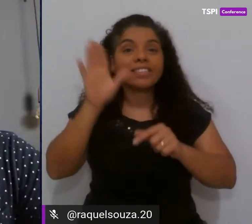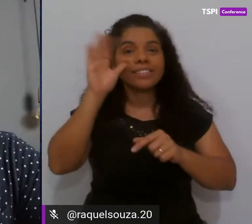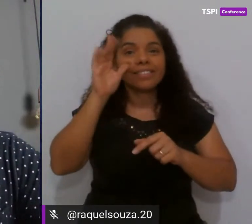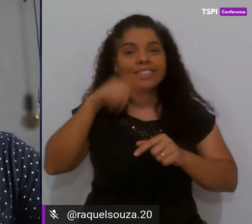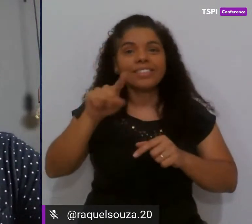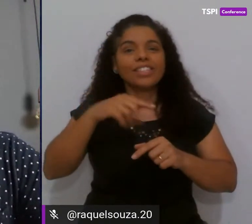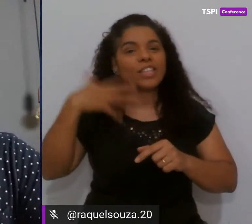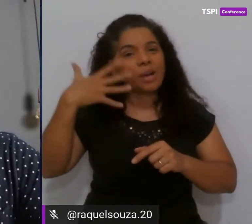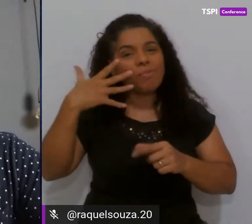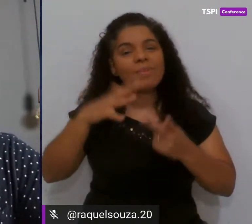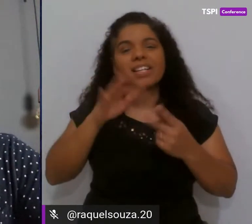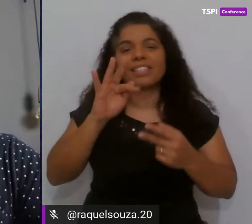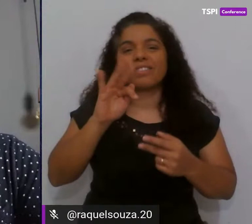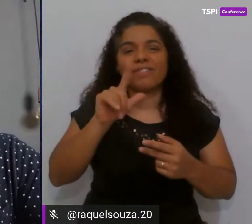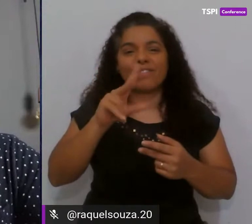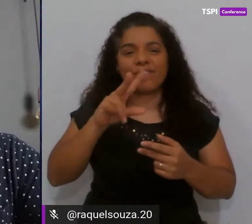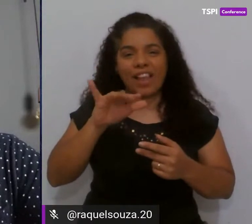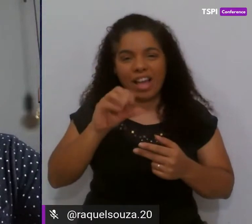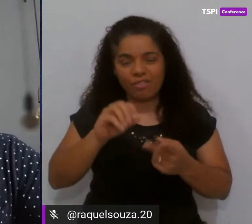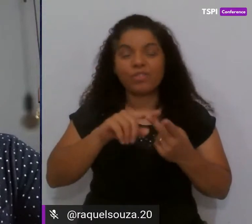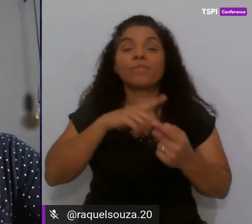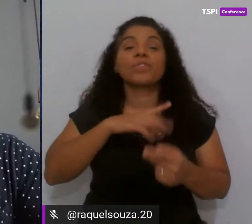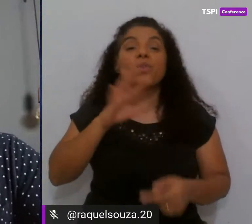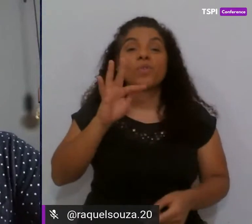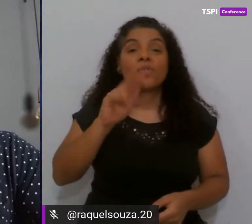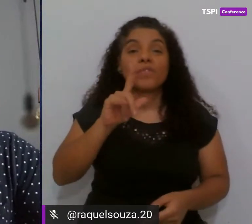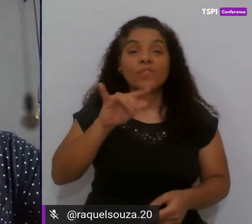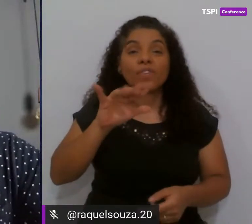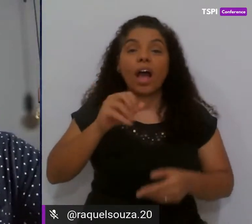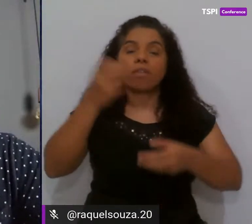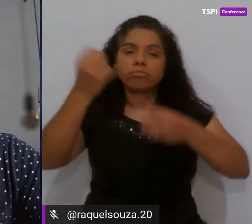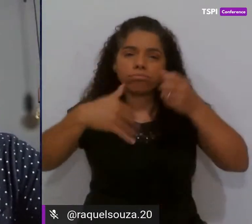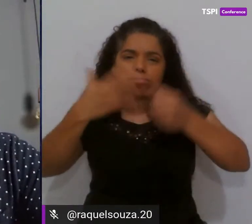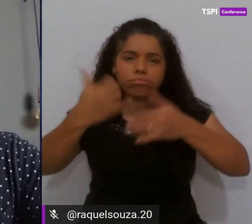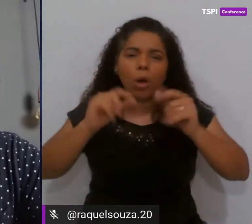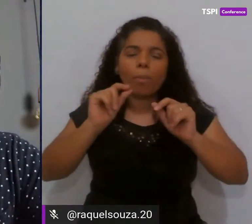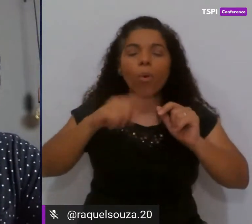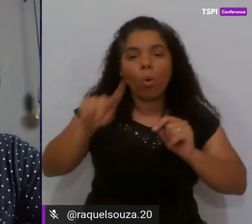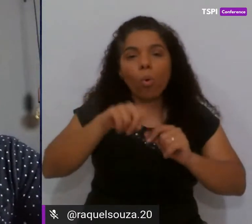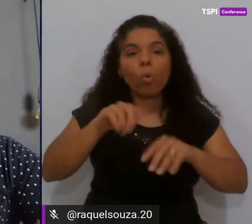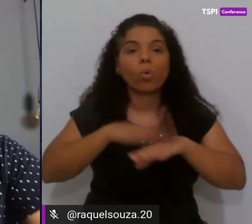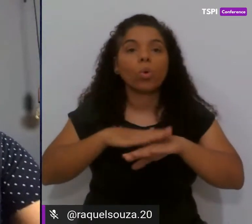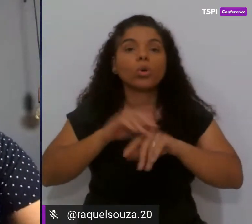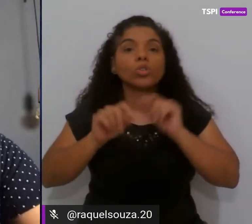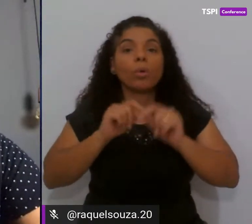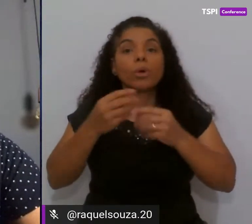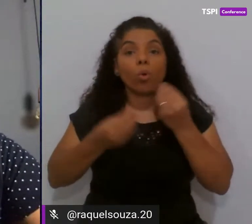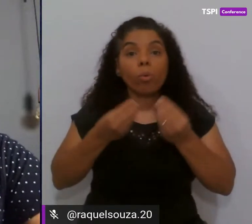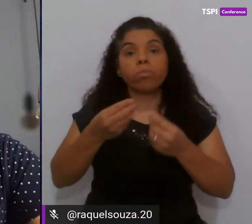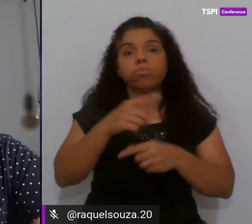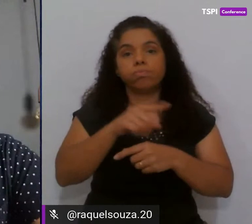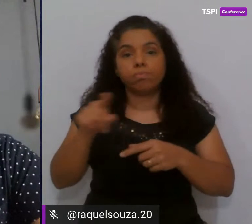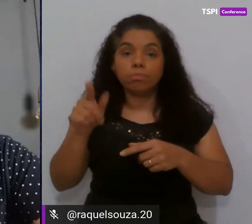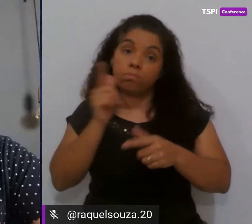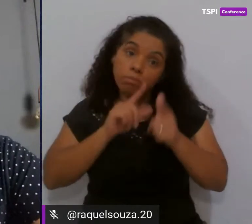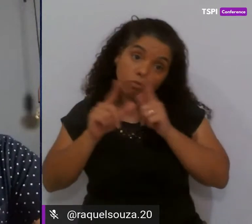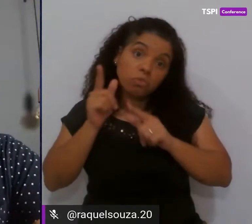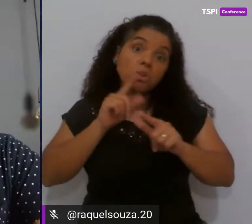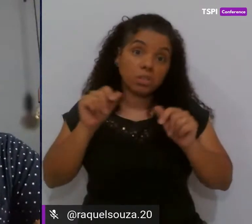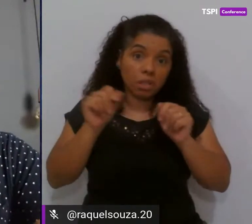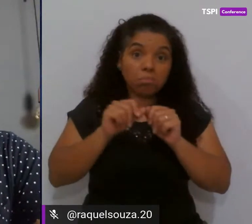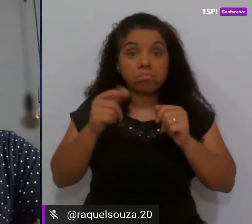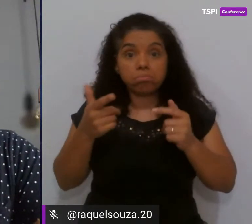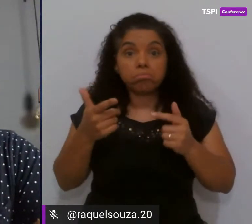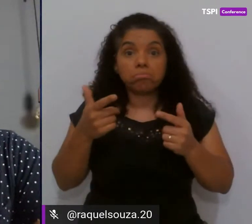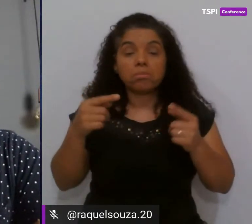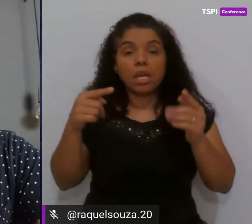palestra do Flávio o Flávio como eu disse para vocês vai falar aí um pouco mais sobre como você executar